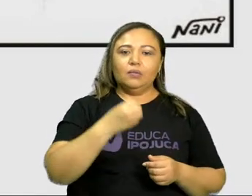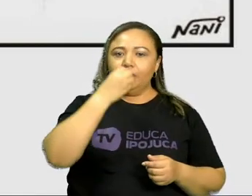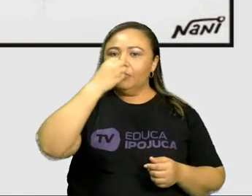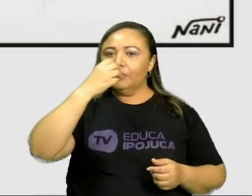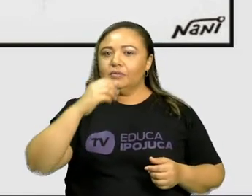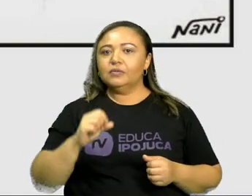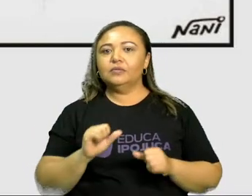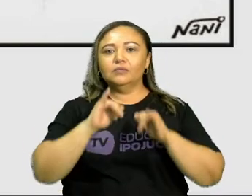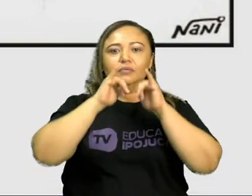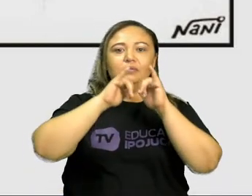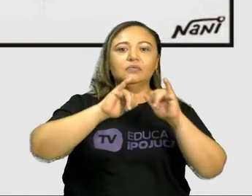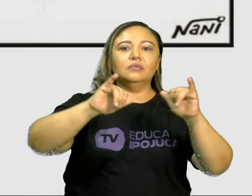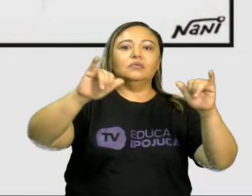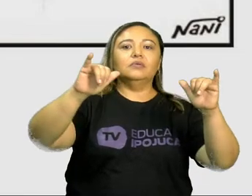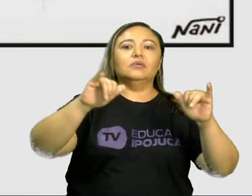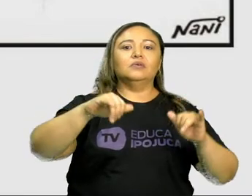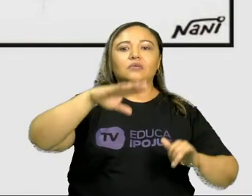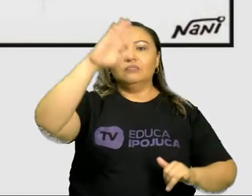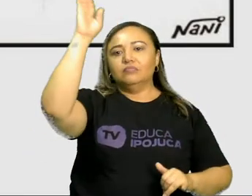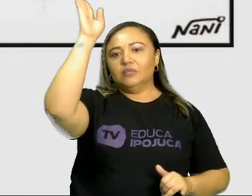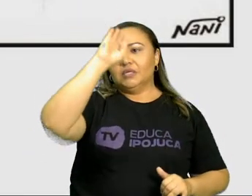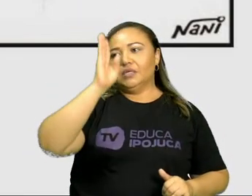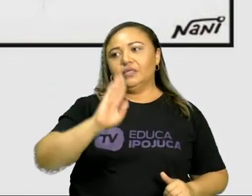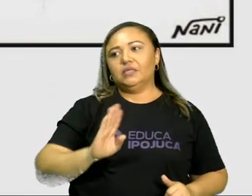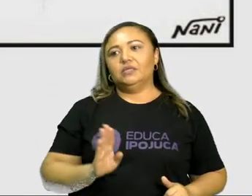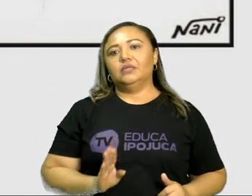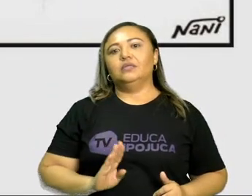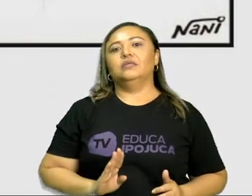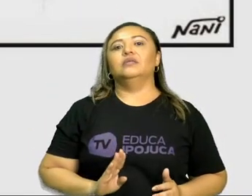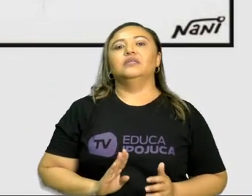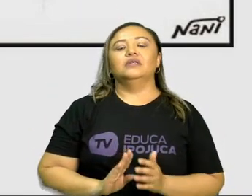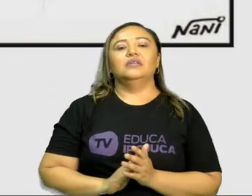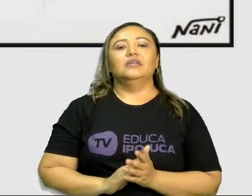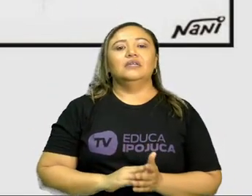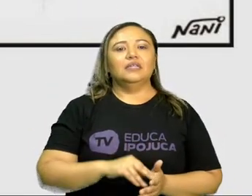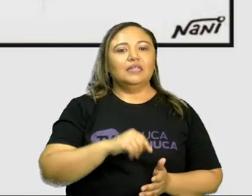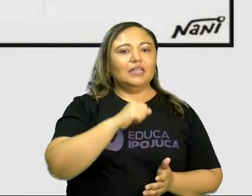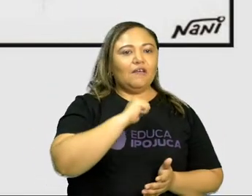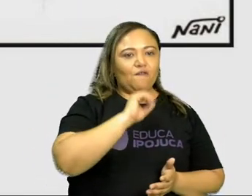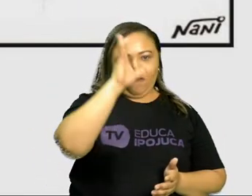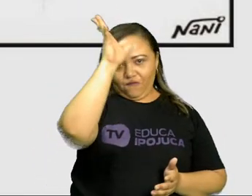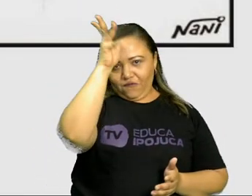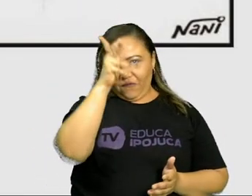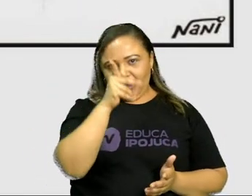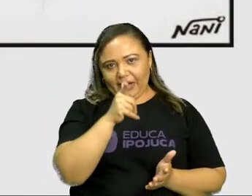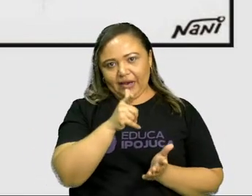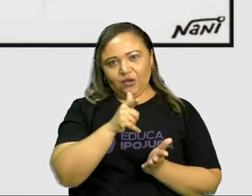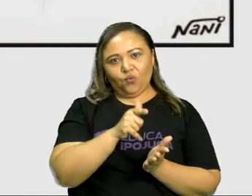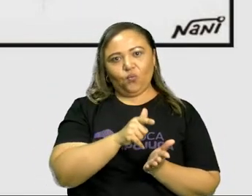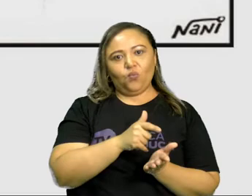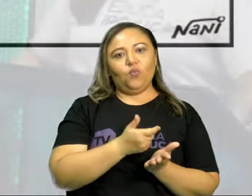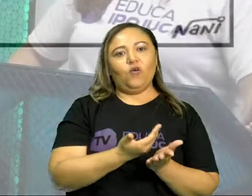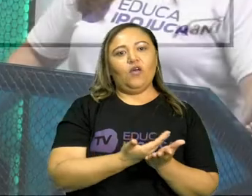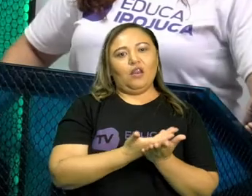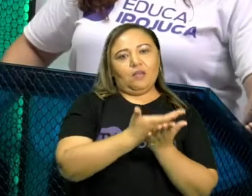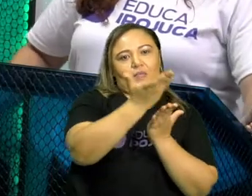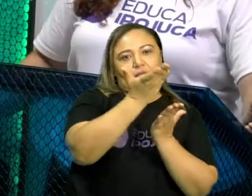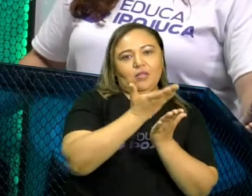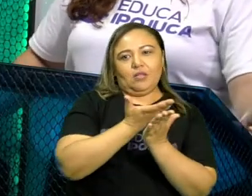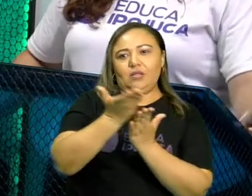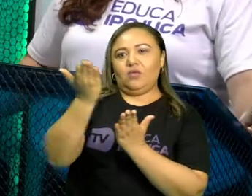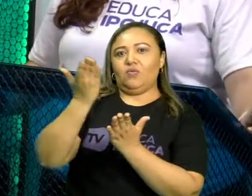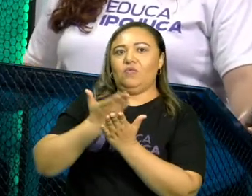notícia. O Brasil exportou menos duas toneladas de frango este mês. Bom,